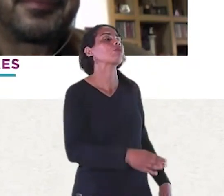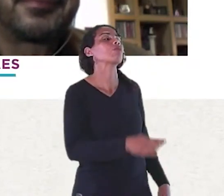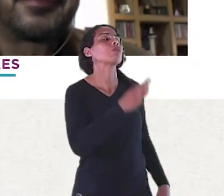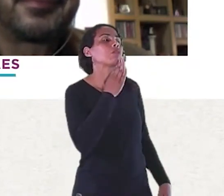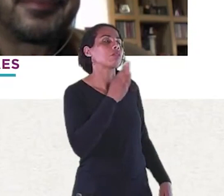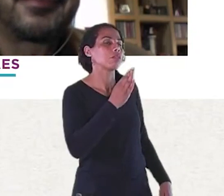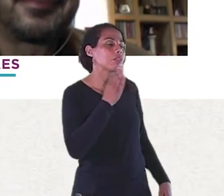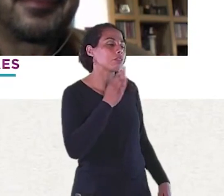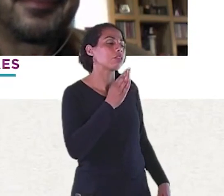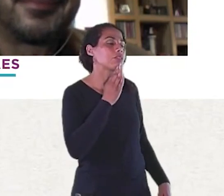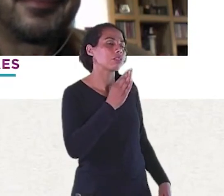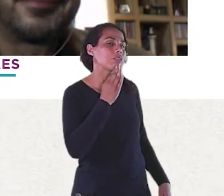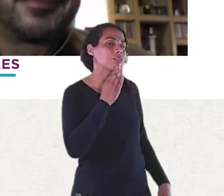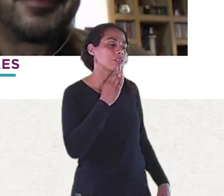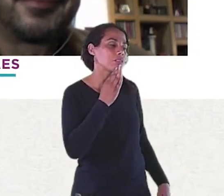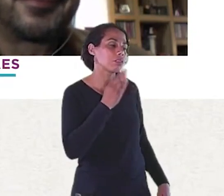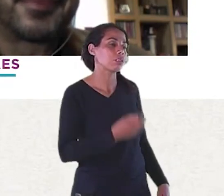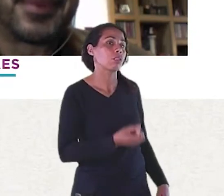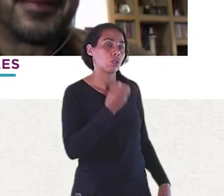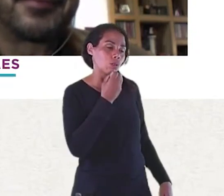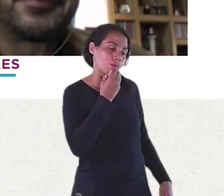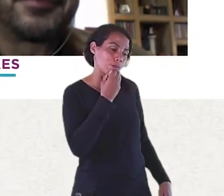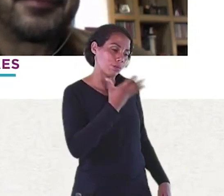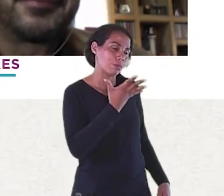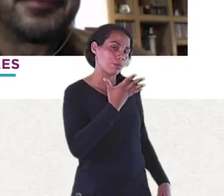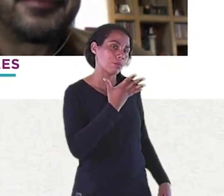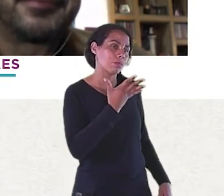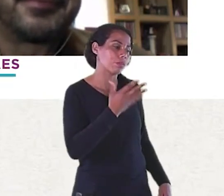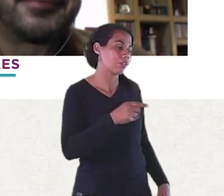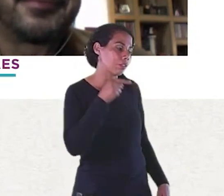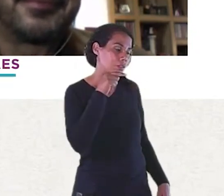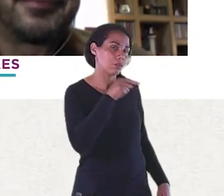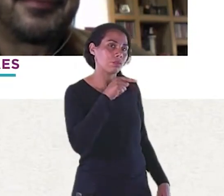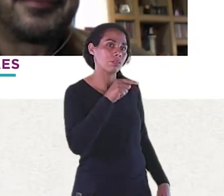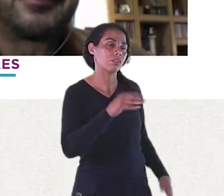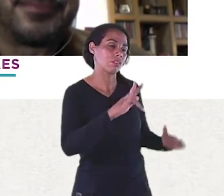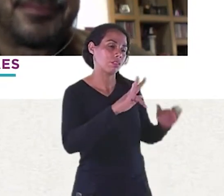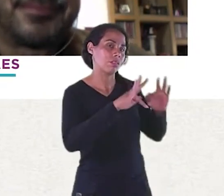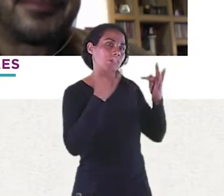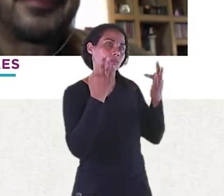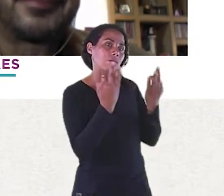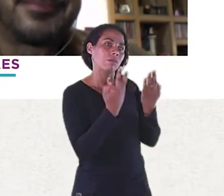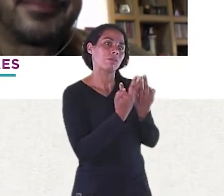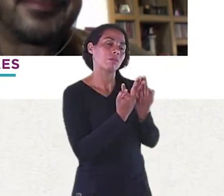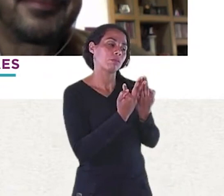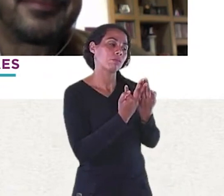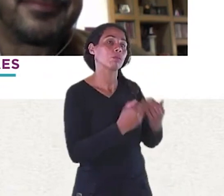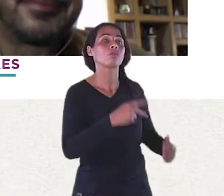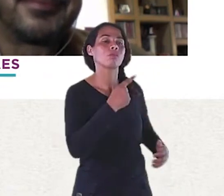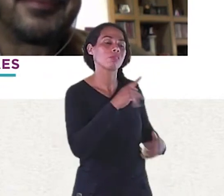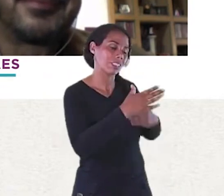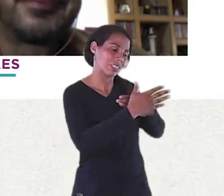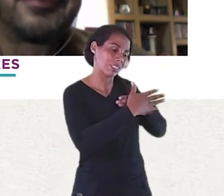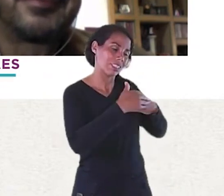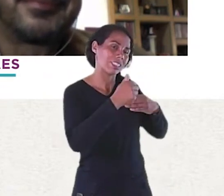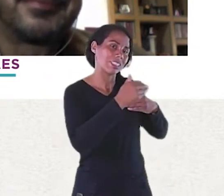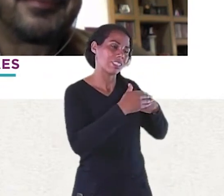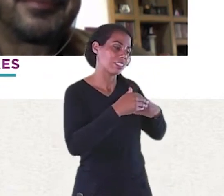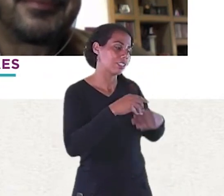Que sua pergunta É nesse campo Nessa direção Do bem Do bem Da experiência